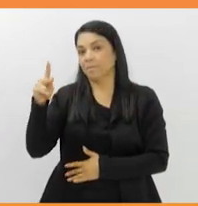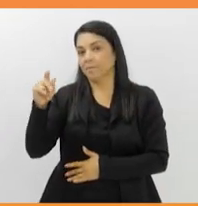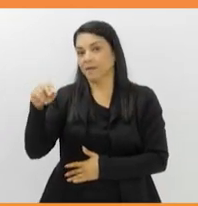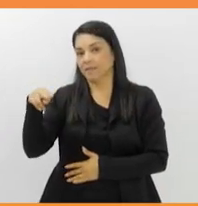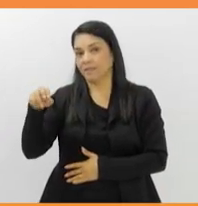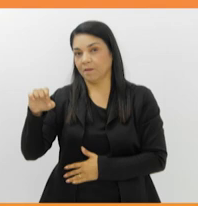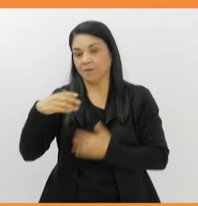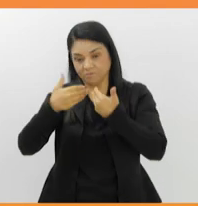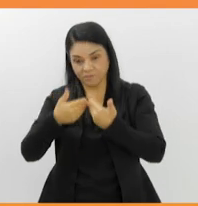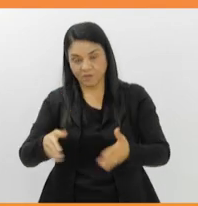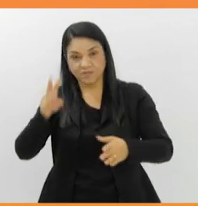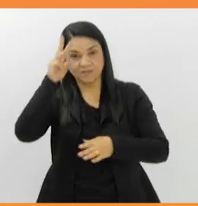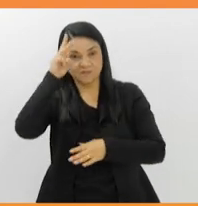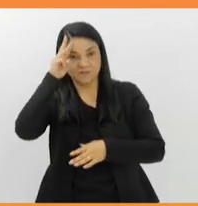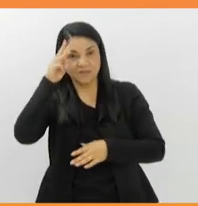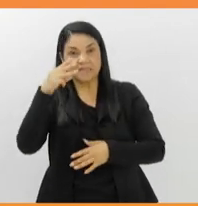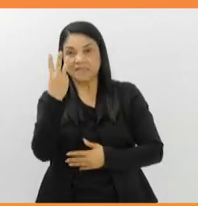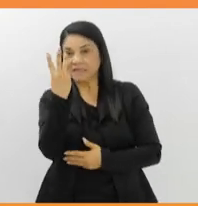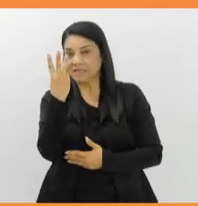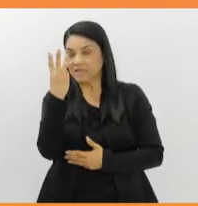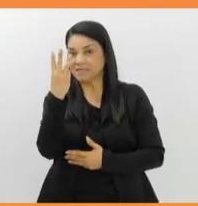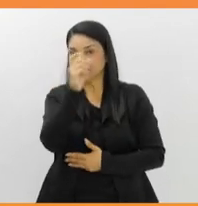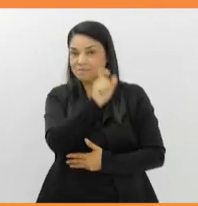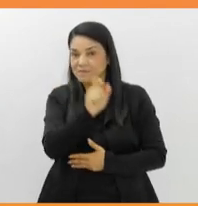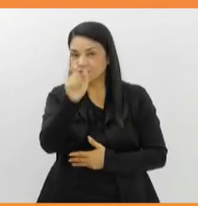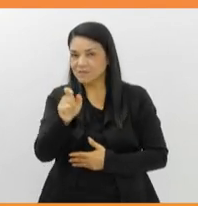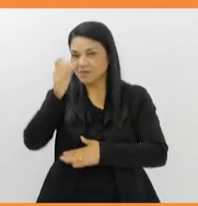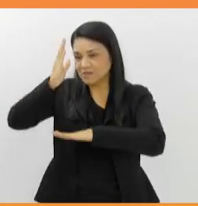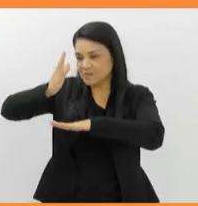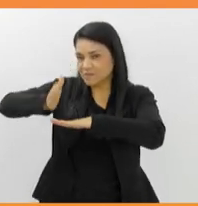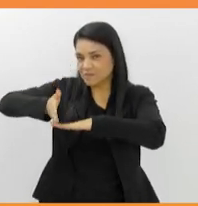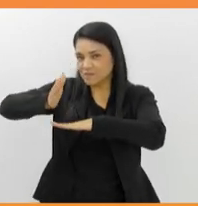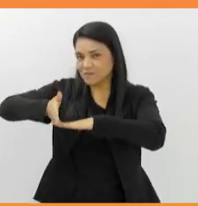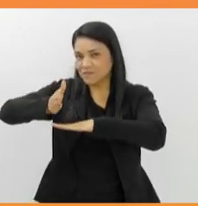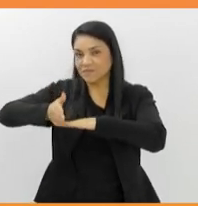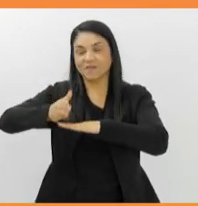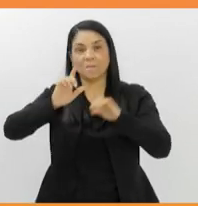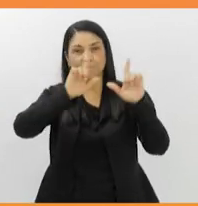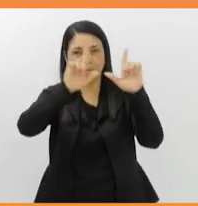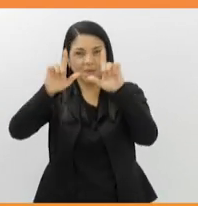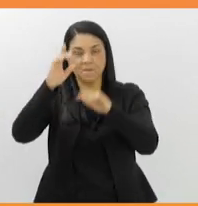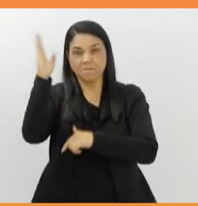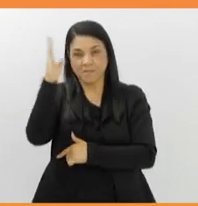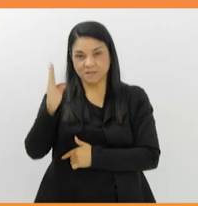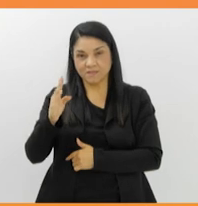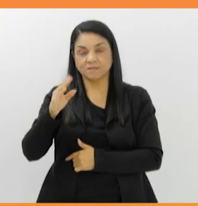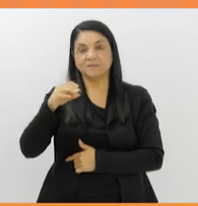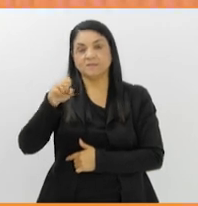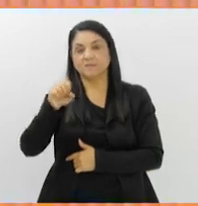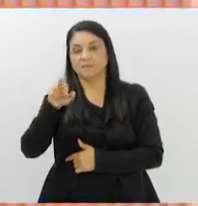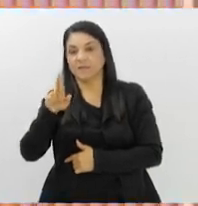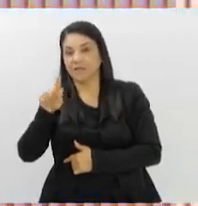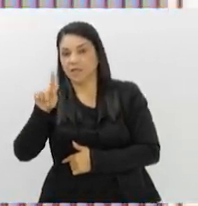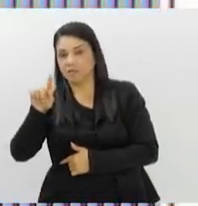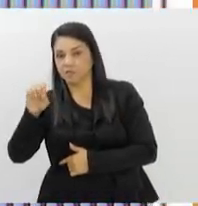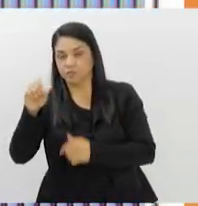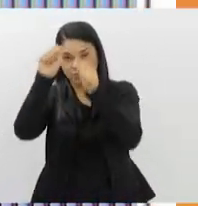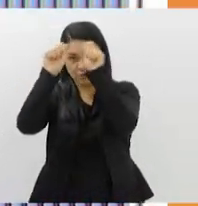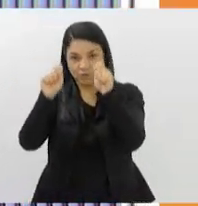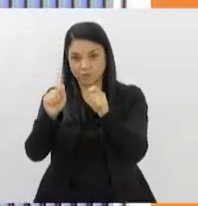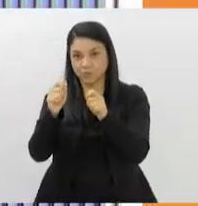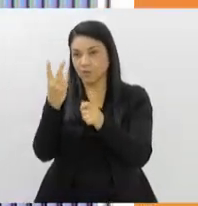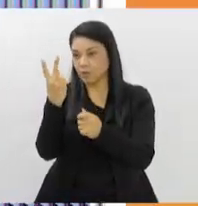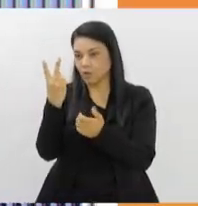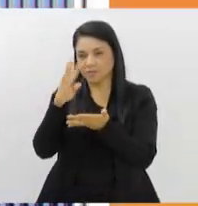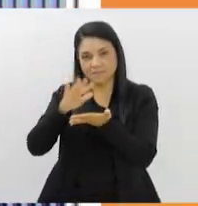terça a exposição Três Mestres Modernos. As obras apresentadas são do brasileiro Sérgio Camargo, uma escultura e